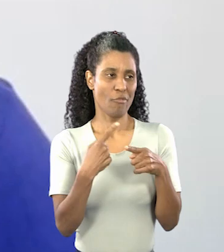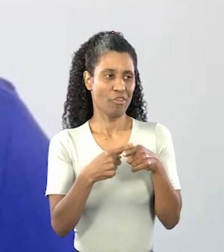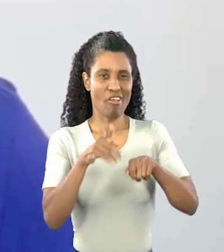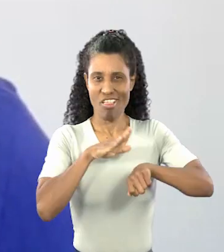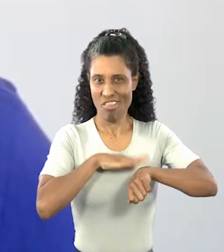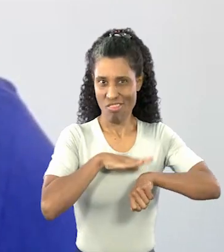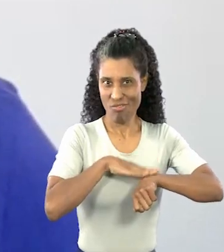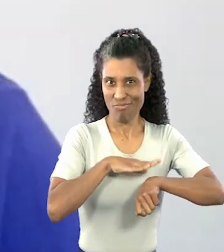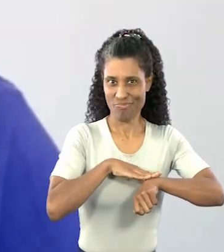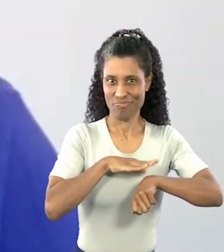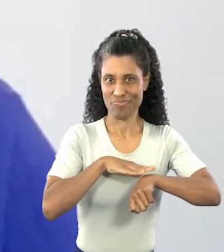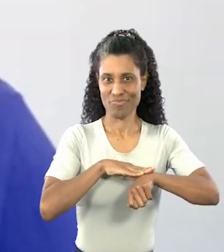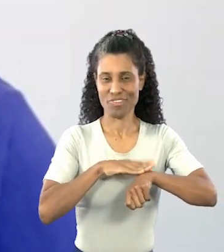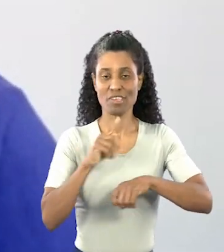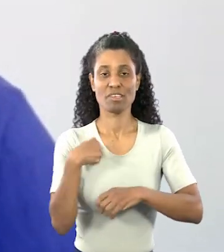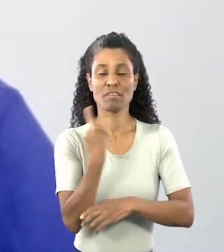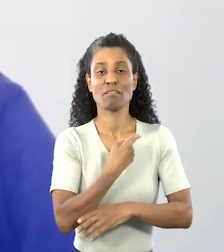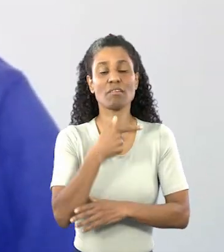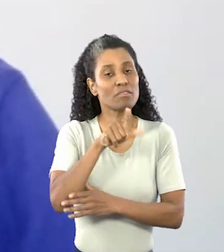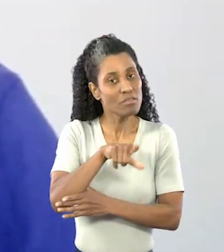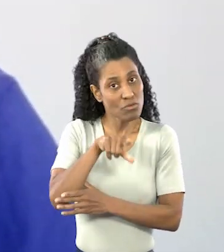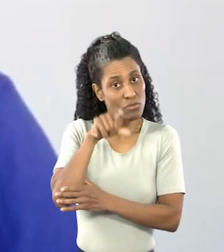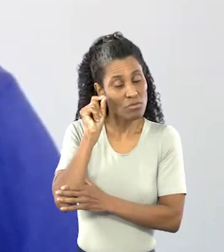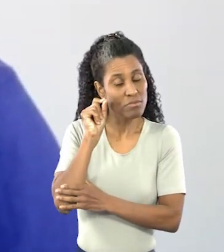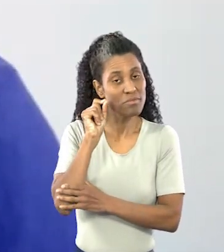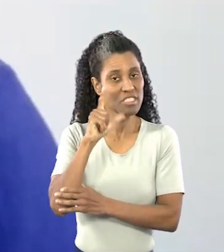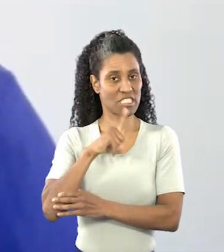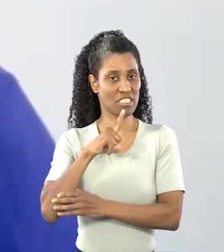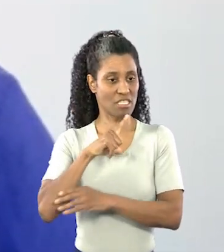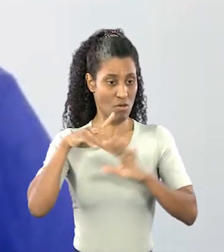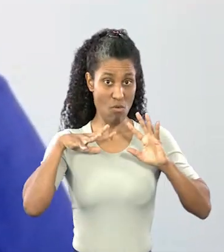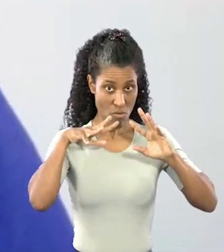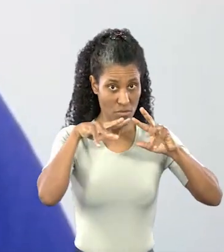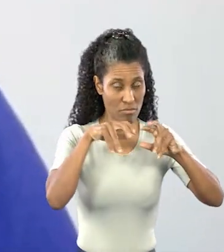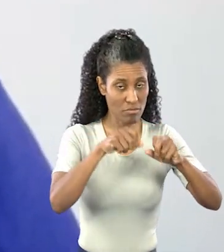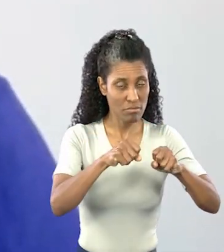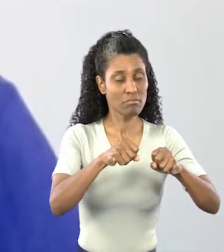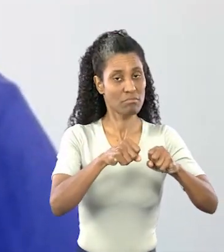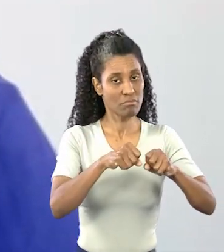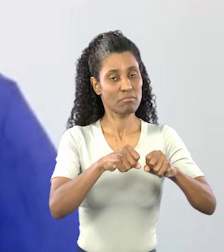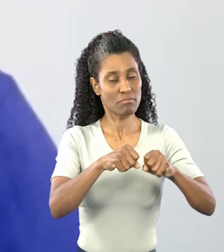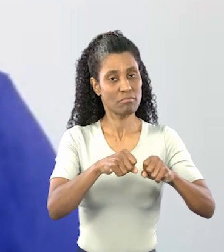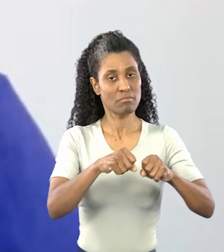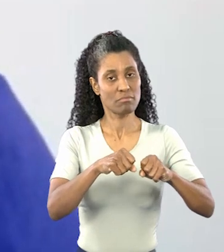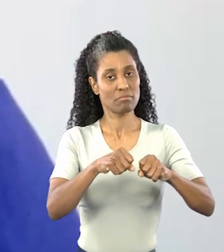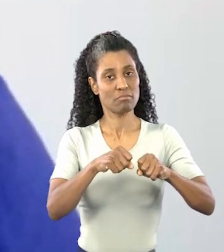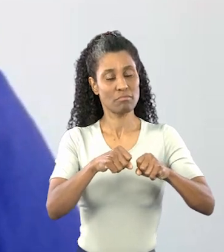A partir do momento que a gente opta por ter um bichinho,